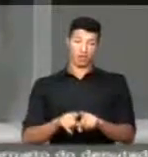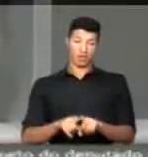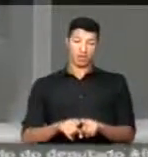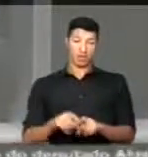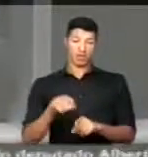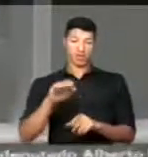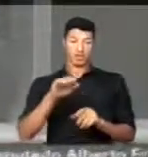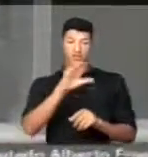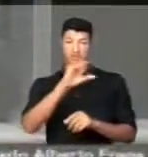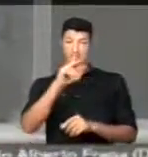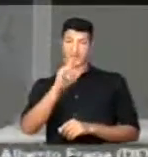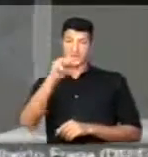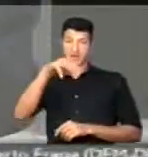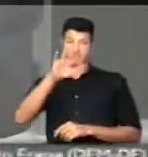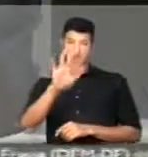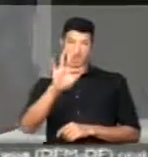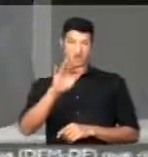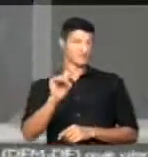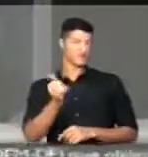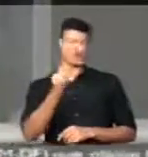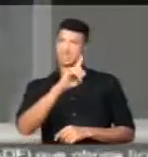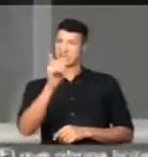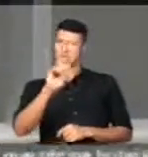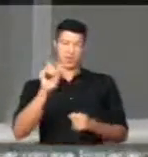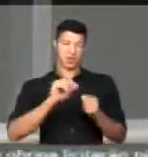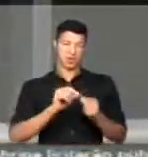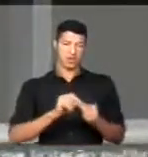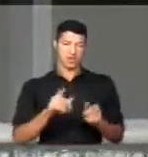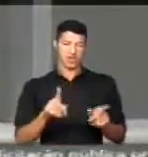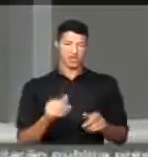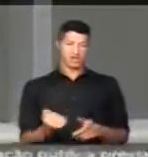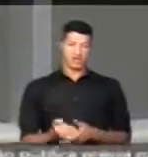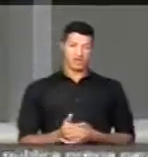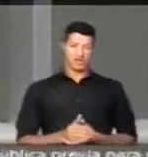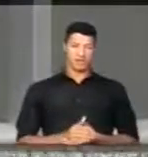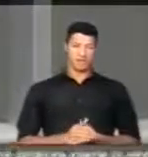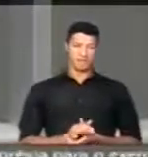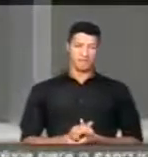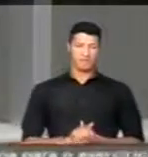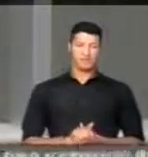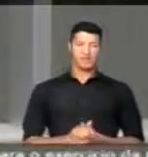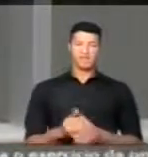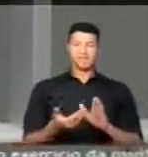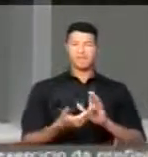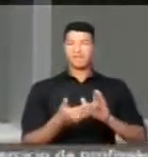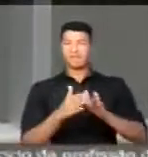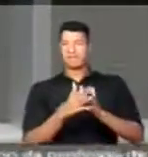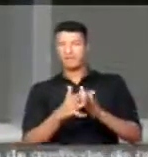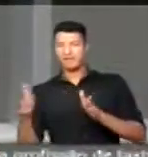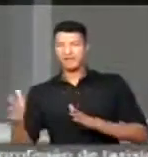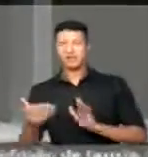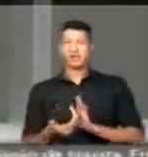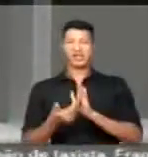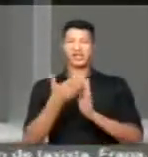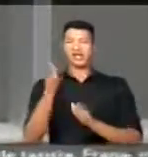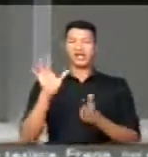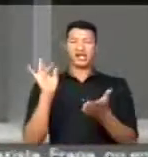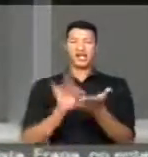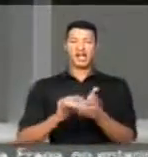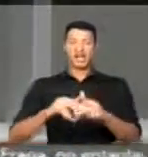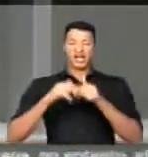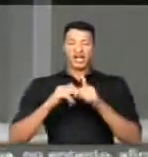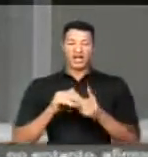a CPMF não foi prorrogada nessa casa exatamente